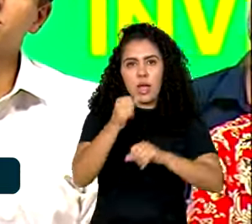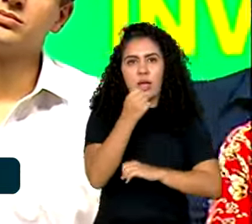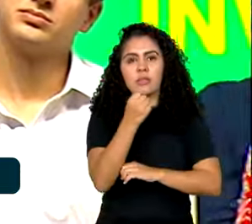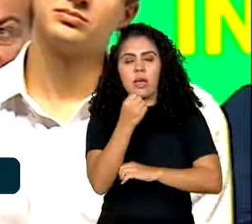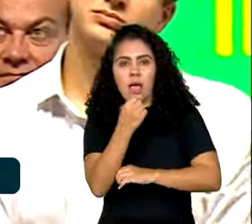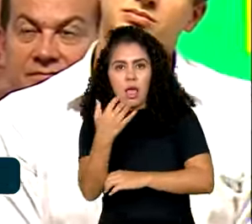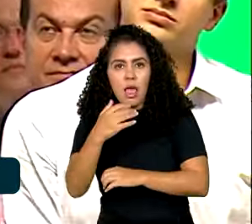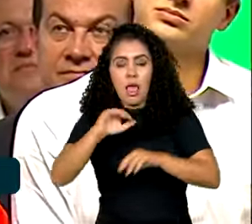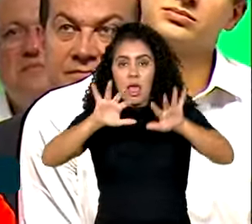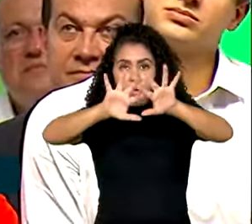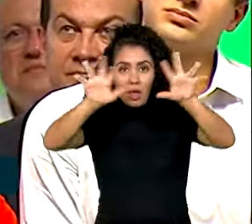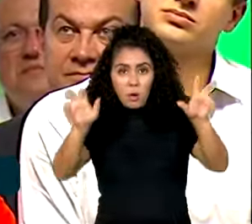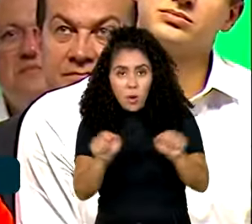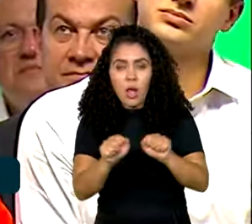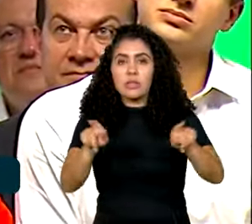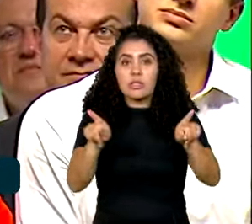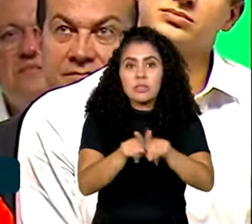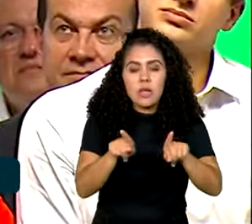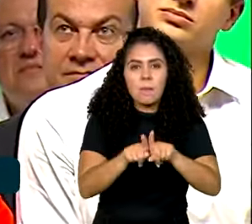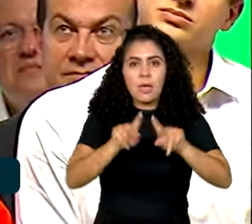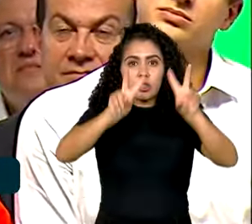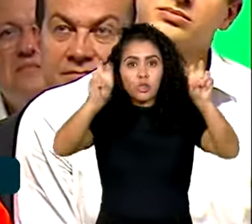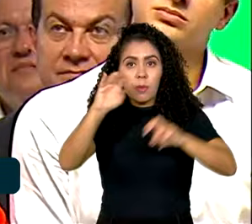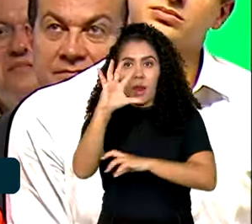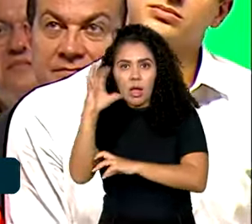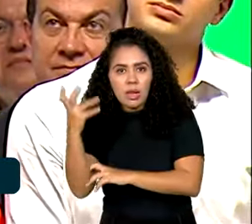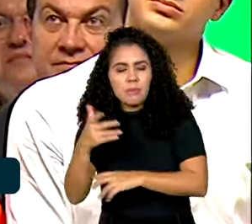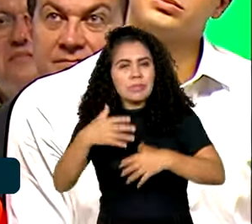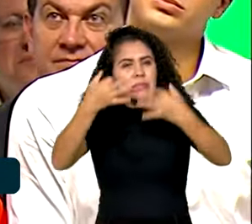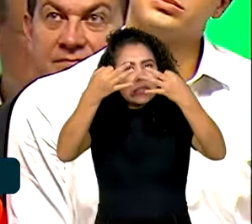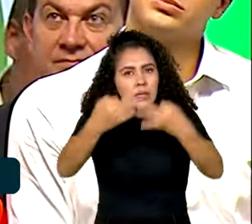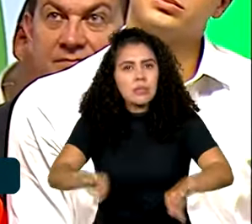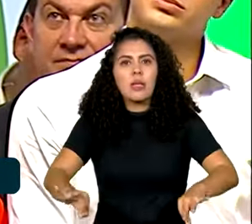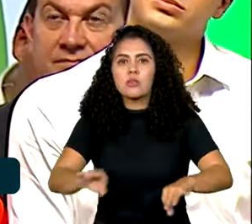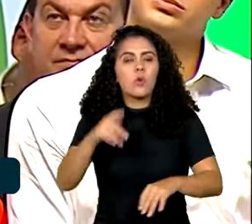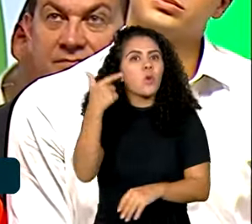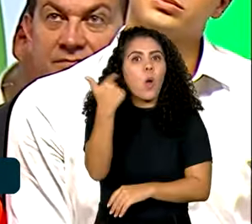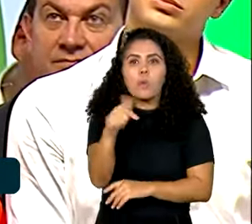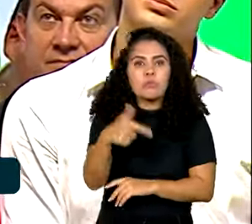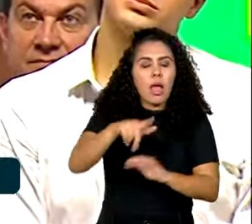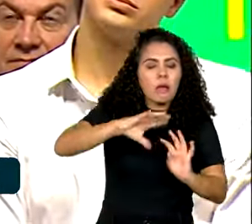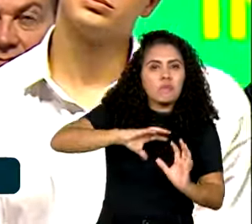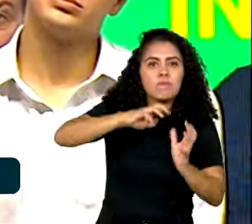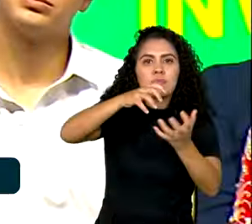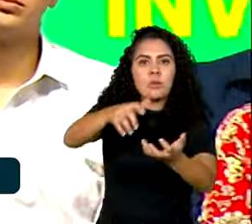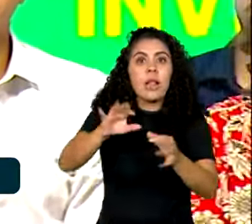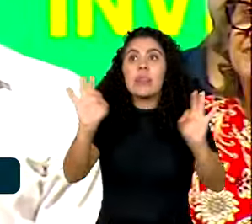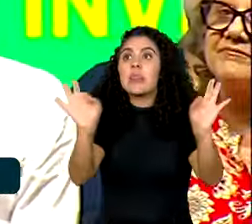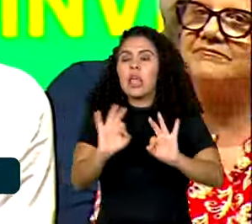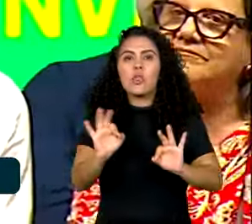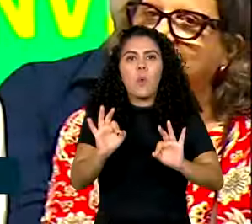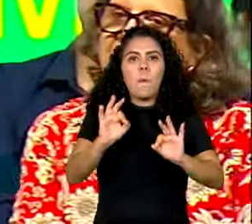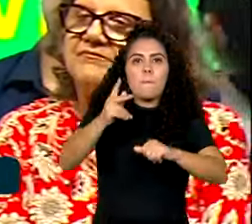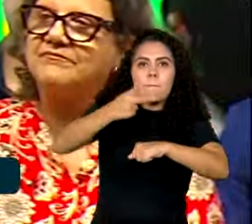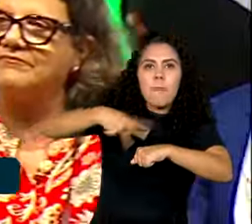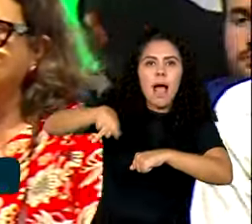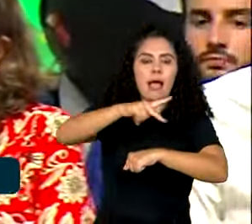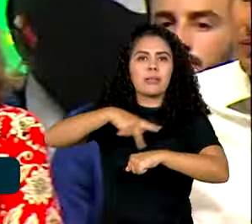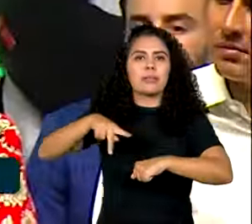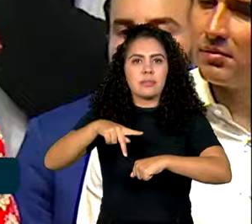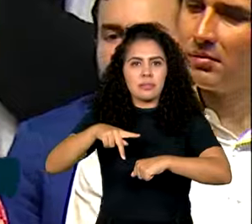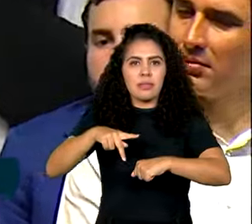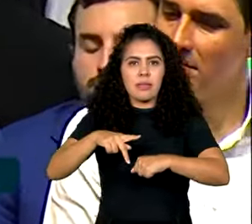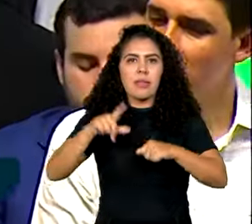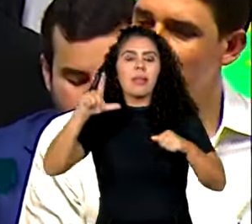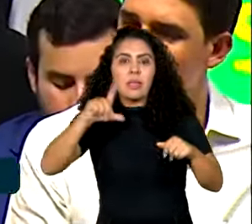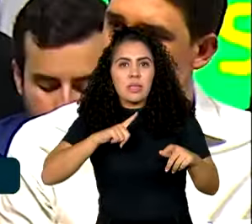climática, fique com certeza, não há na face da terra nenhum país que possa chegar